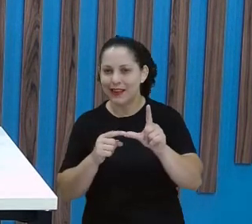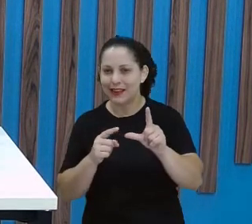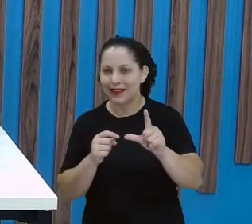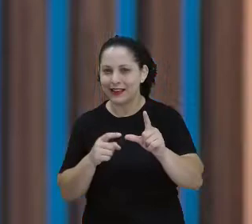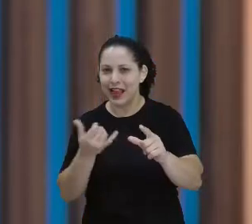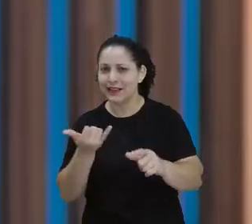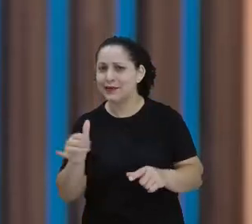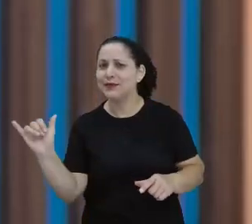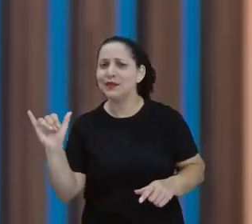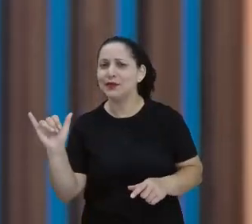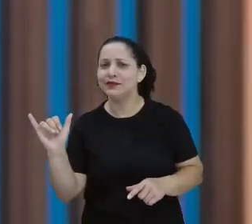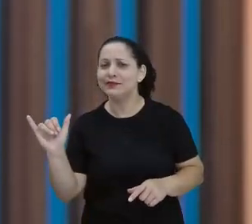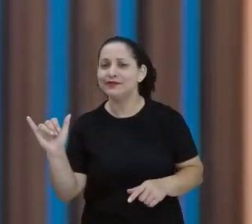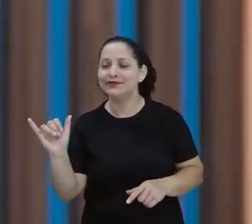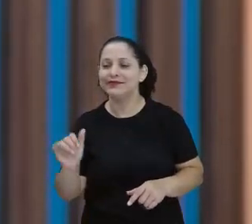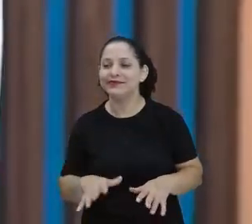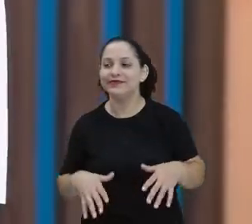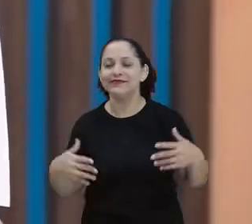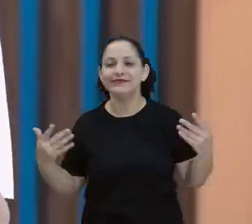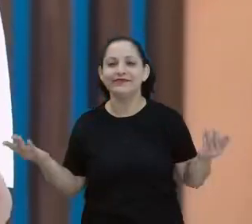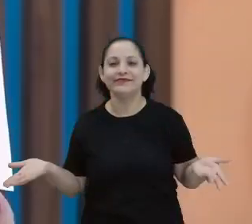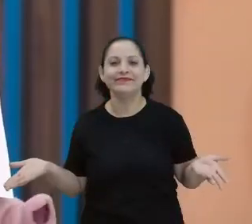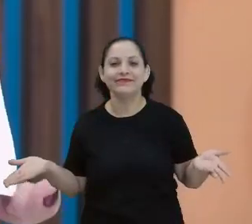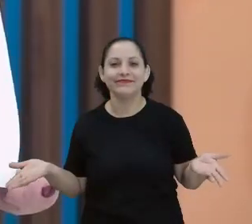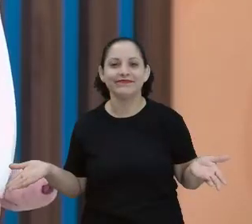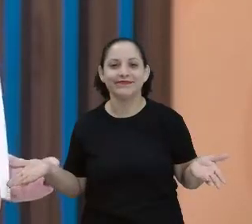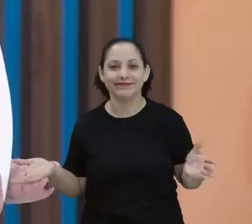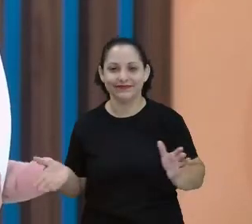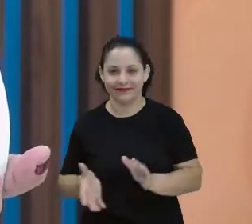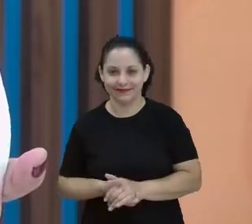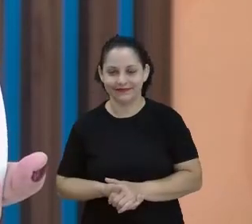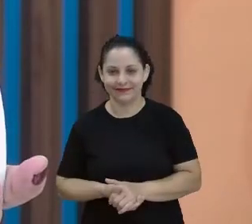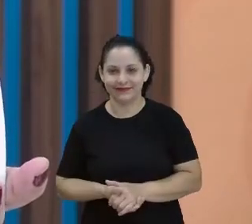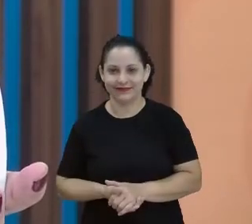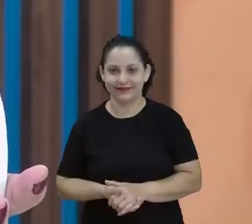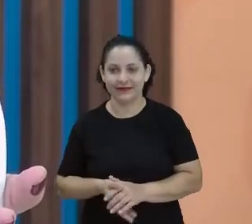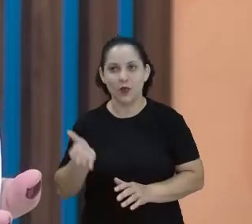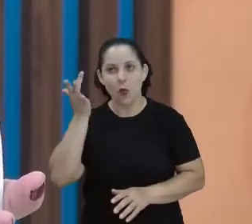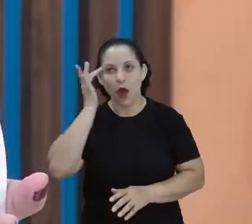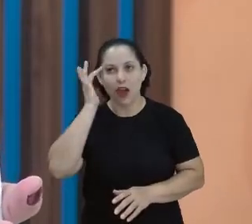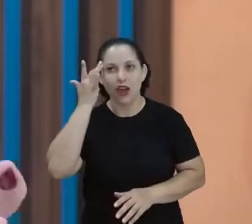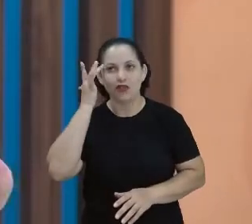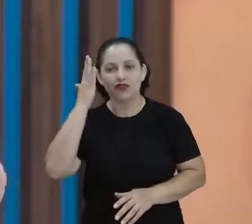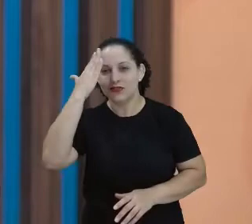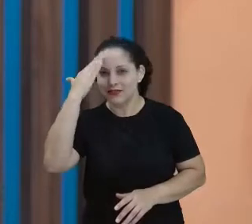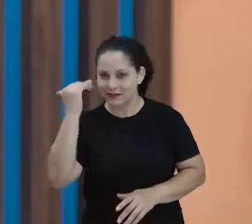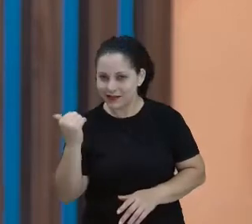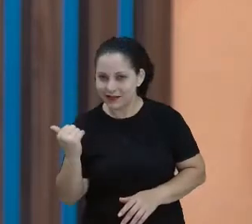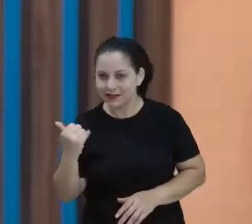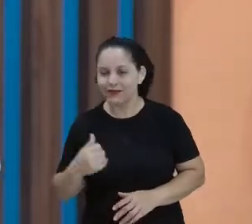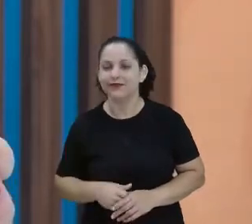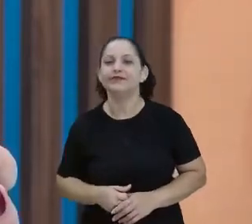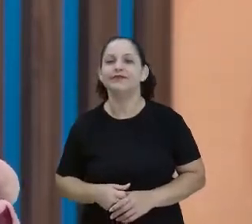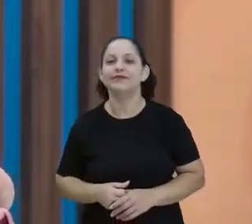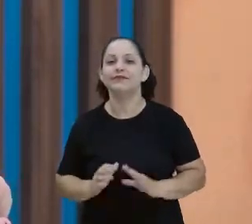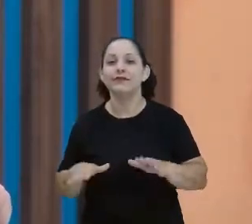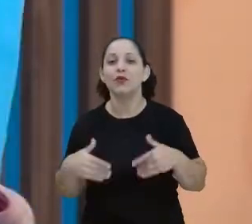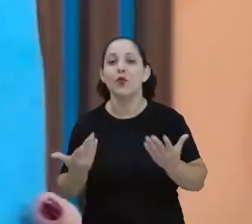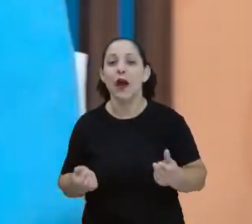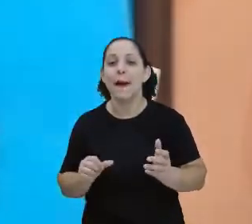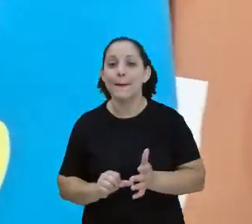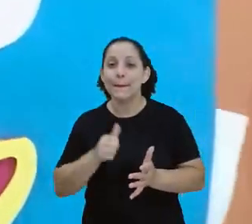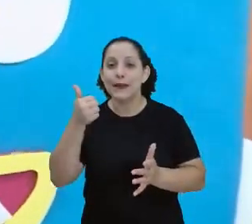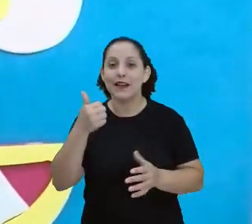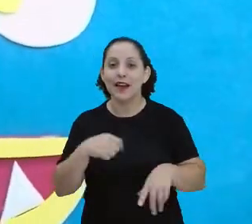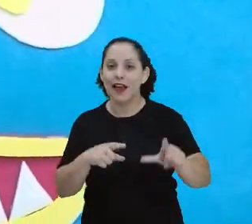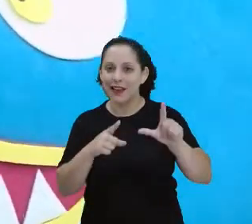É Y. E aí? Eu acho que eu já sei quem é. Termina com Y. Vamos ver qual é a primeira letra, né?